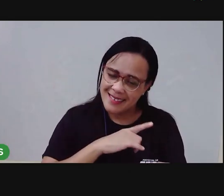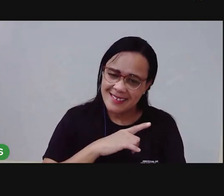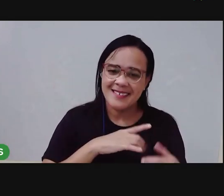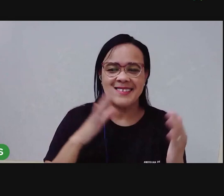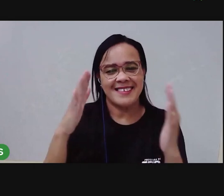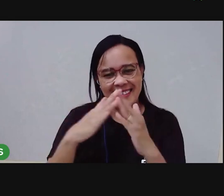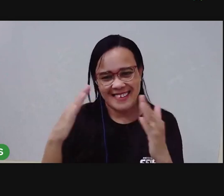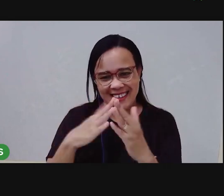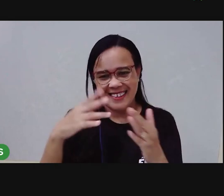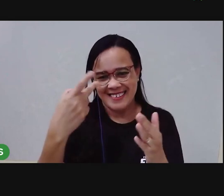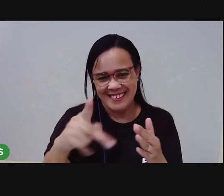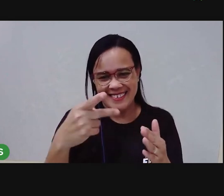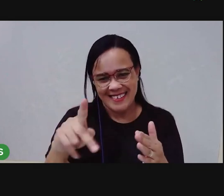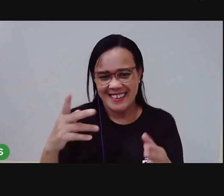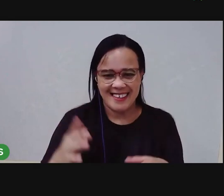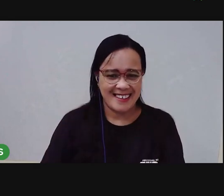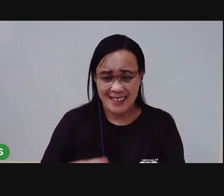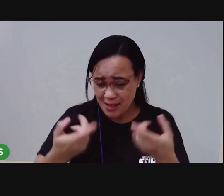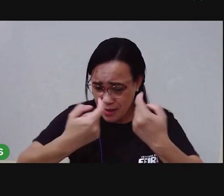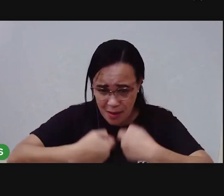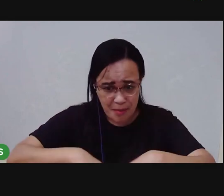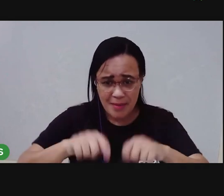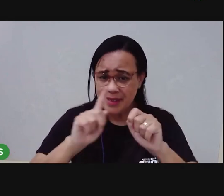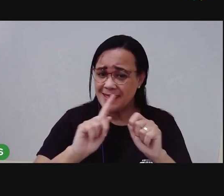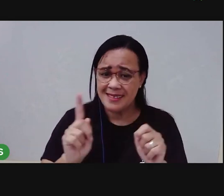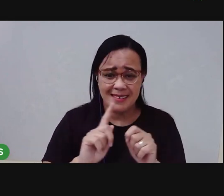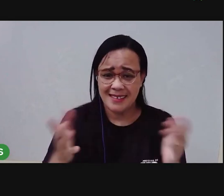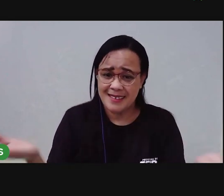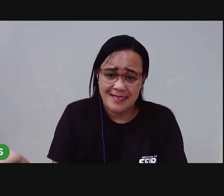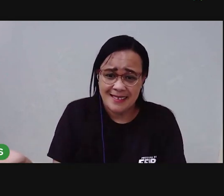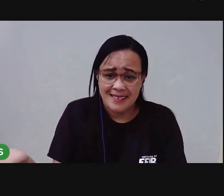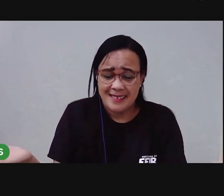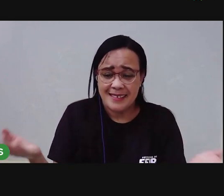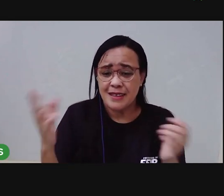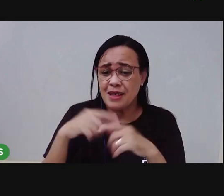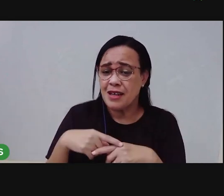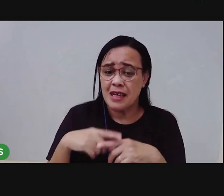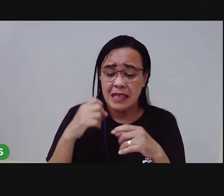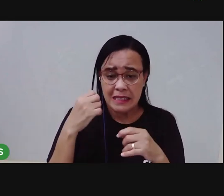precisava mais ir para lugar nenhum. Ele percebeu. Que fora dali.